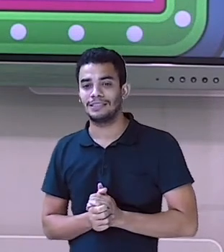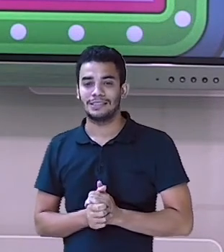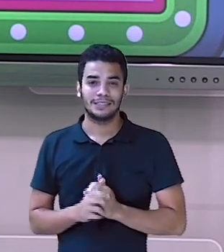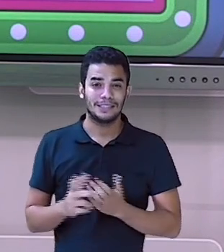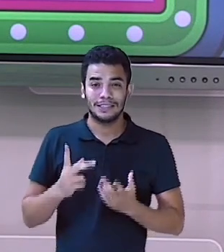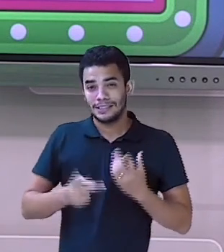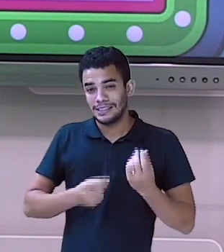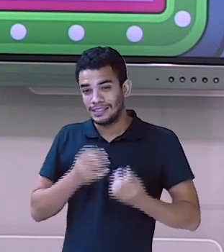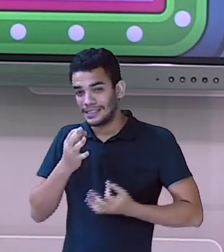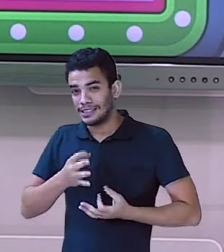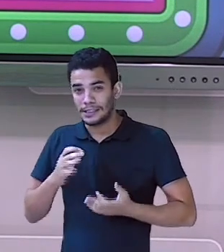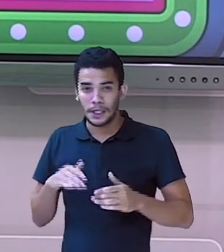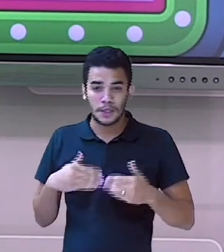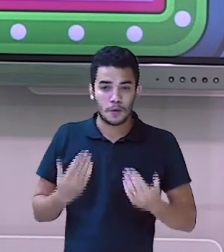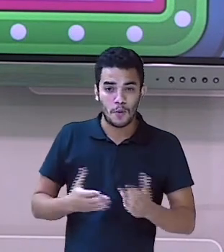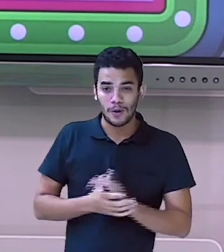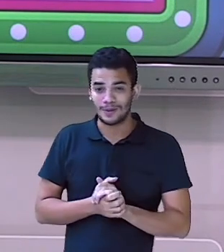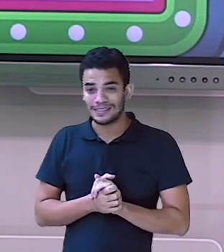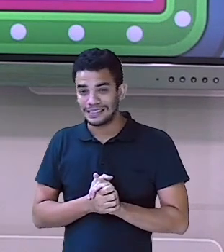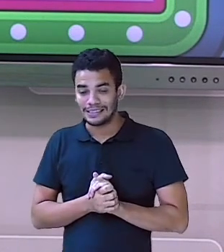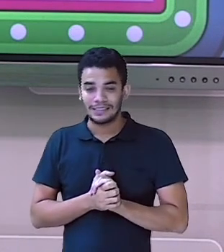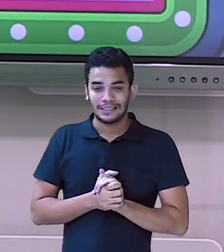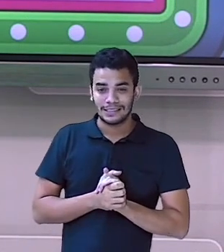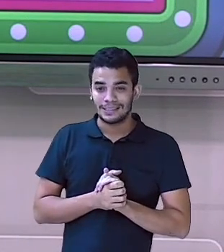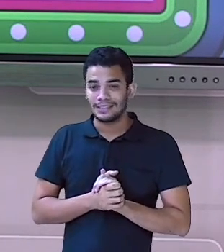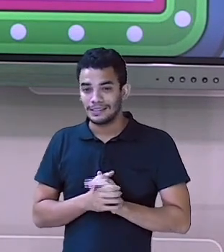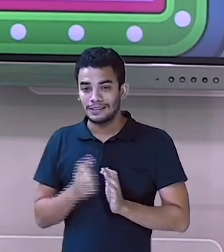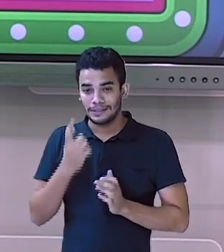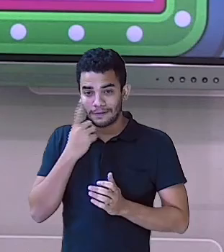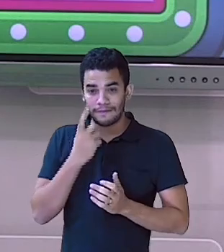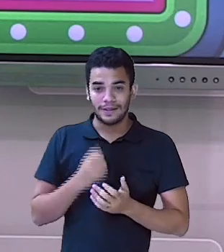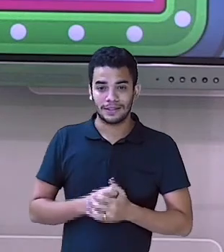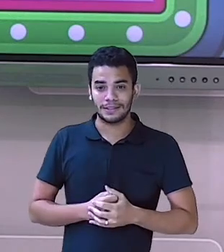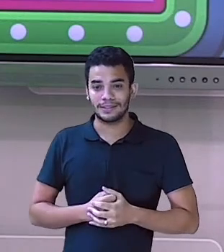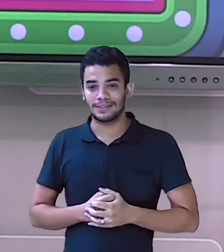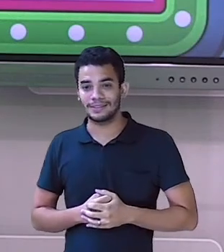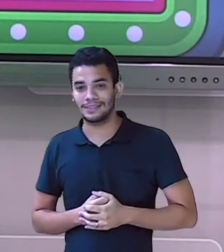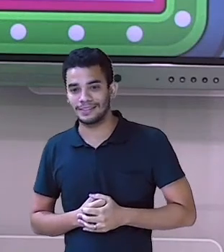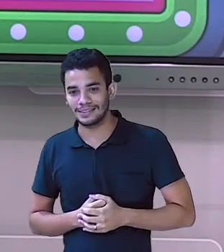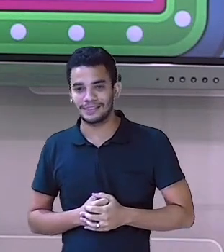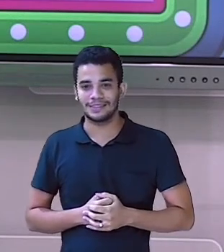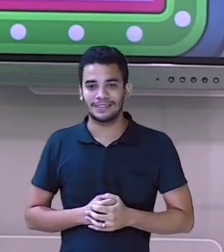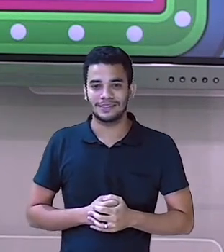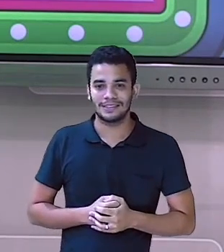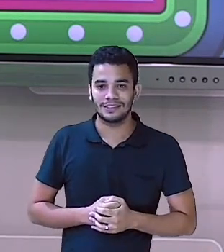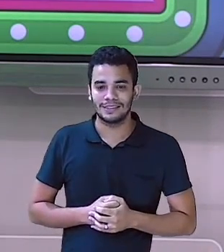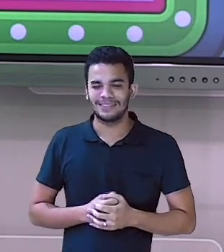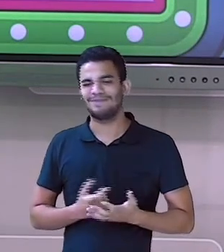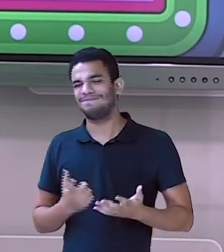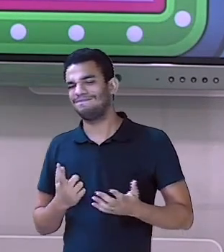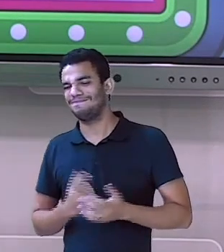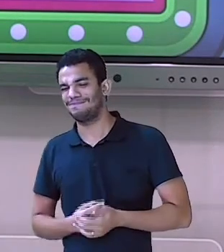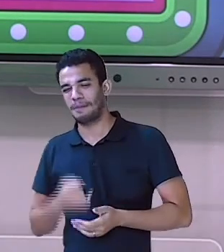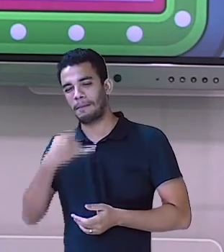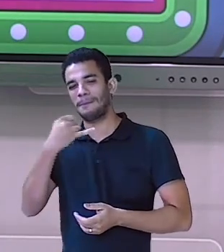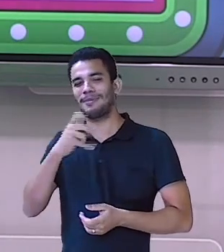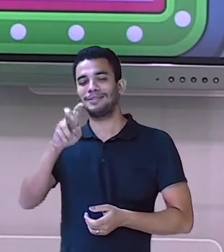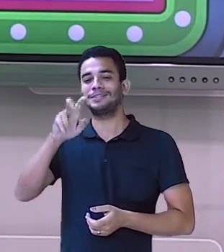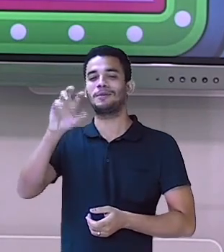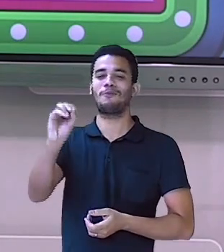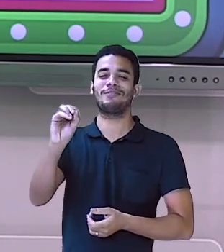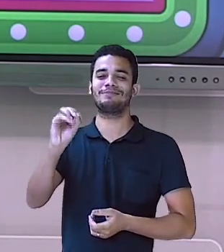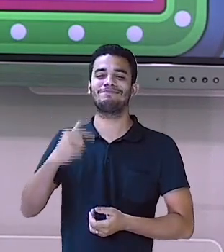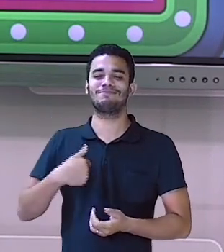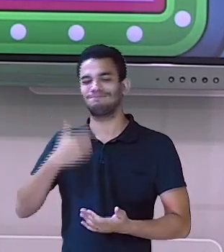aí. Como que é, meu Deus? Hum, acho que eu já perdi ela. Não tem jeito, não. Mas vou pegar essa. Vamos ver o é que eu... Hum, menos